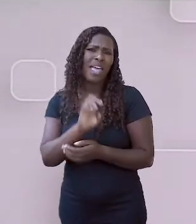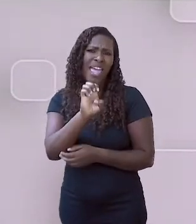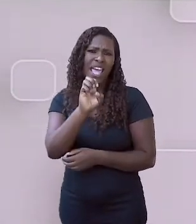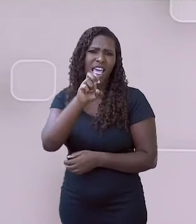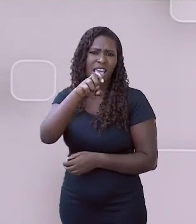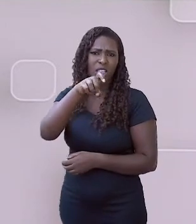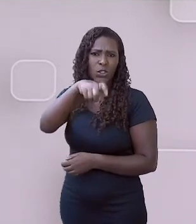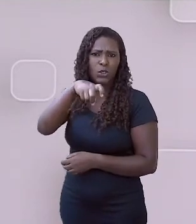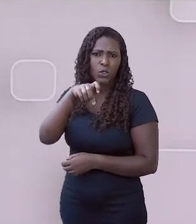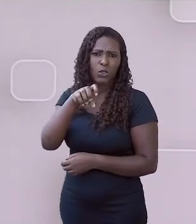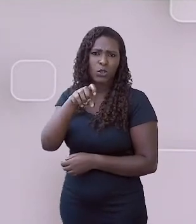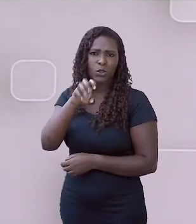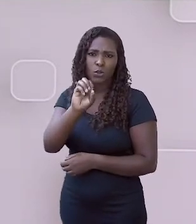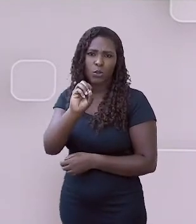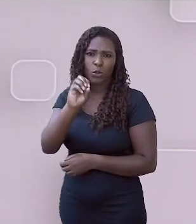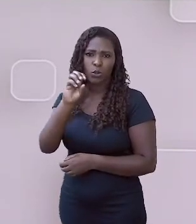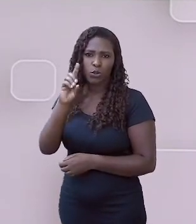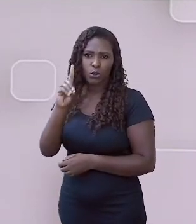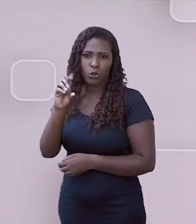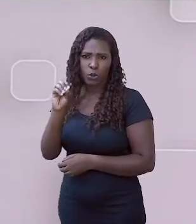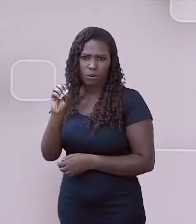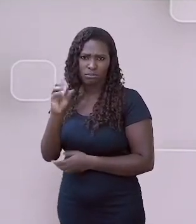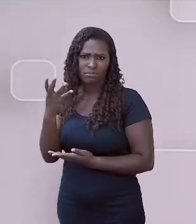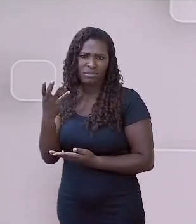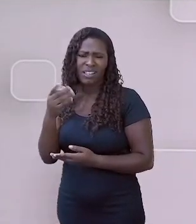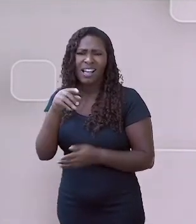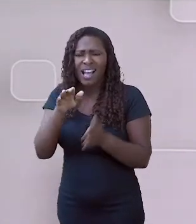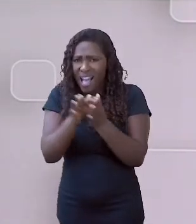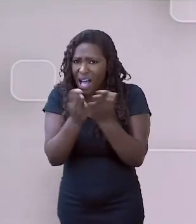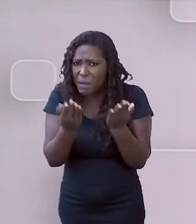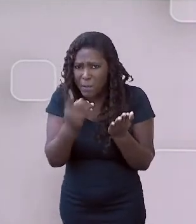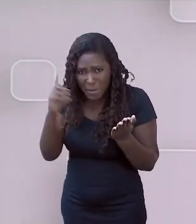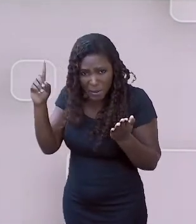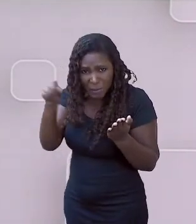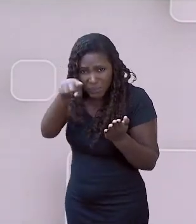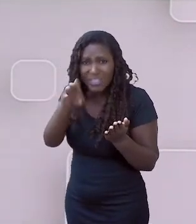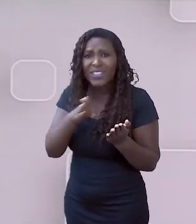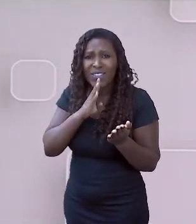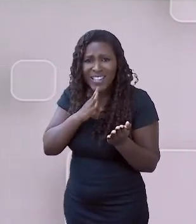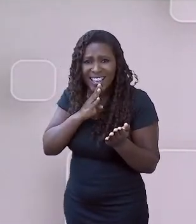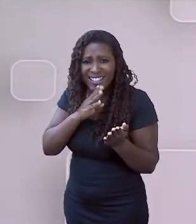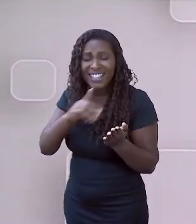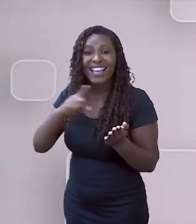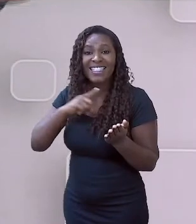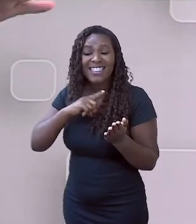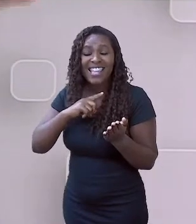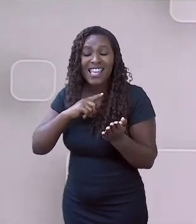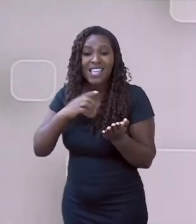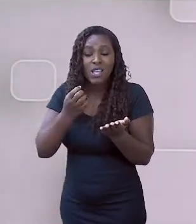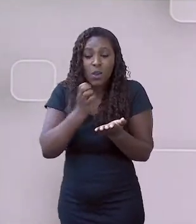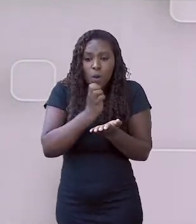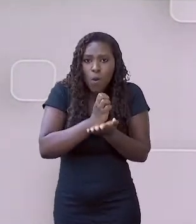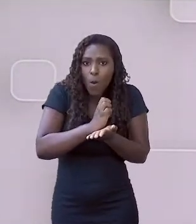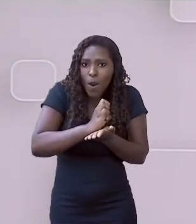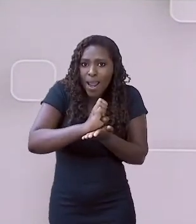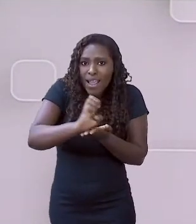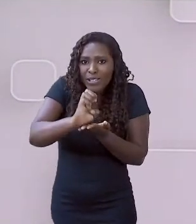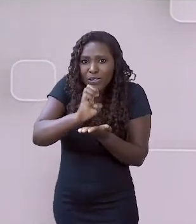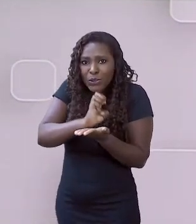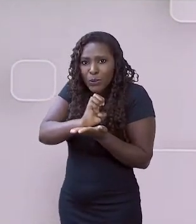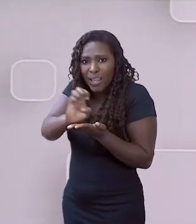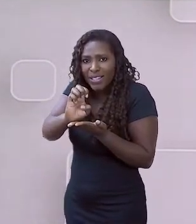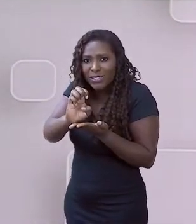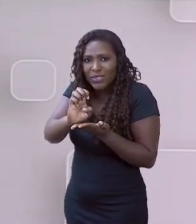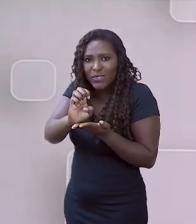nome de êxodo. Você sabe por quê? É a saída do povo do Egito, do povo hebreu